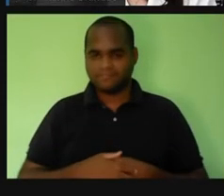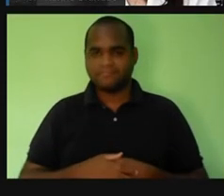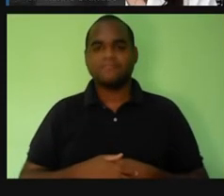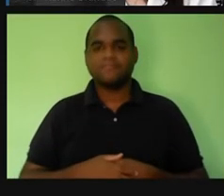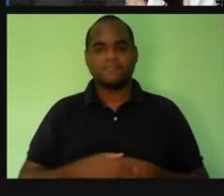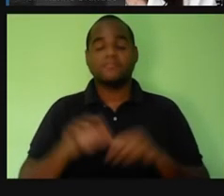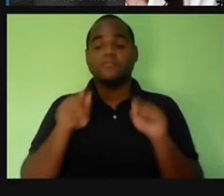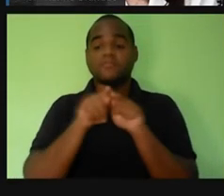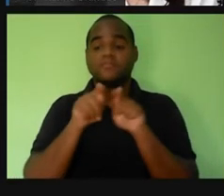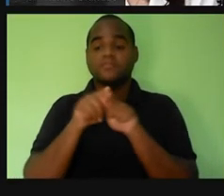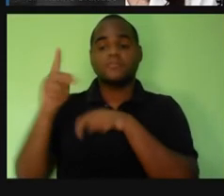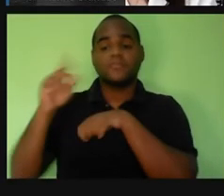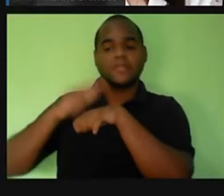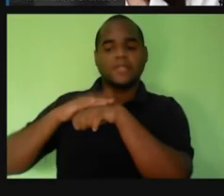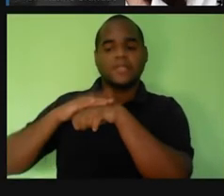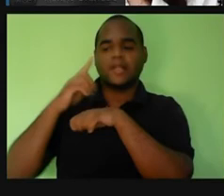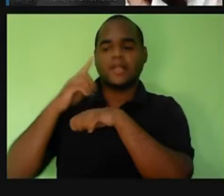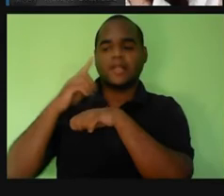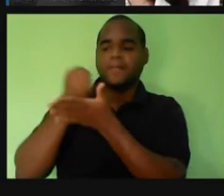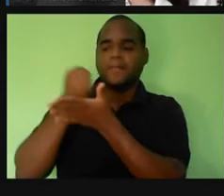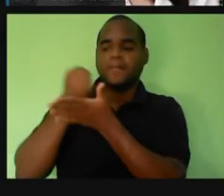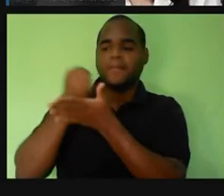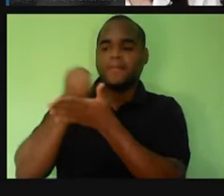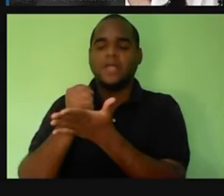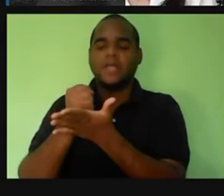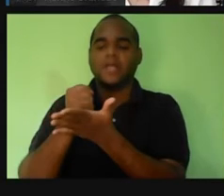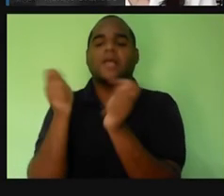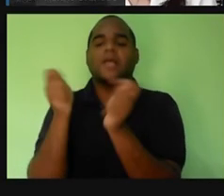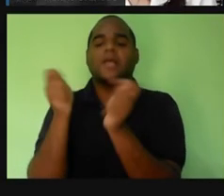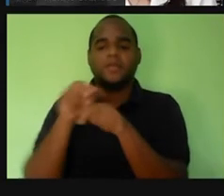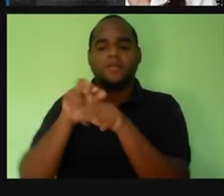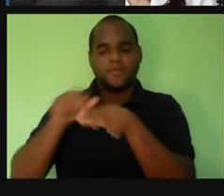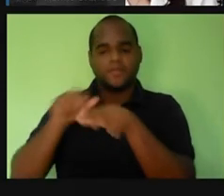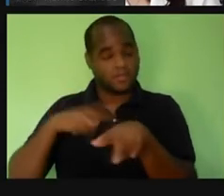grande suporte para combater diversas doenças.